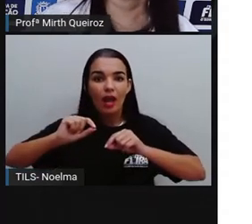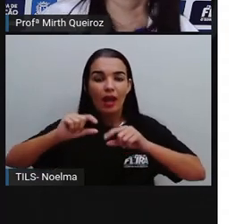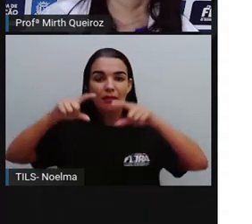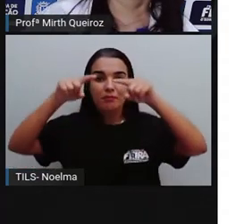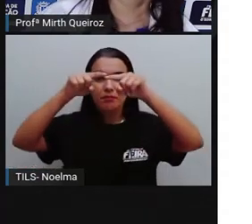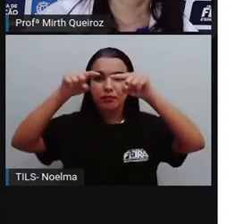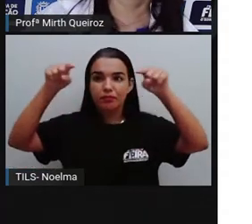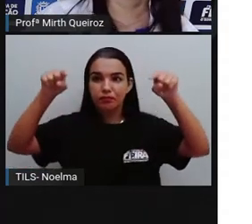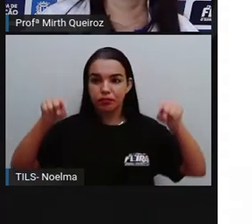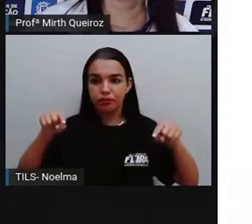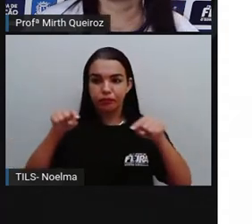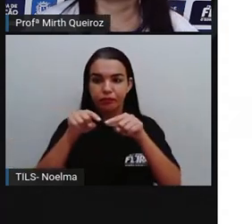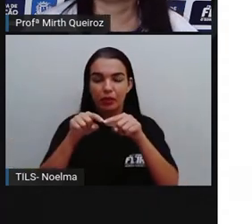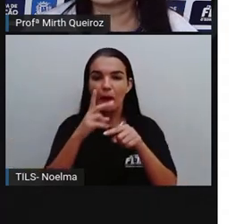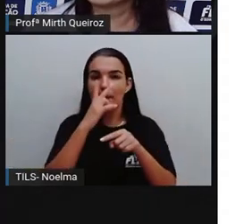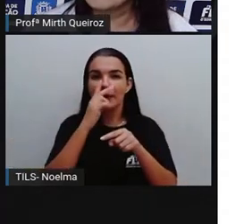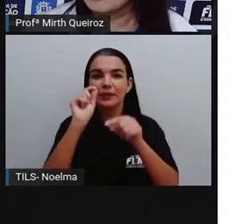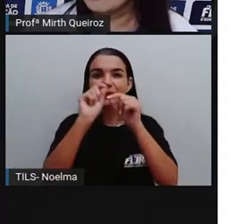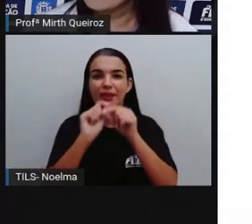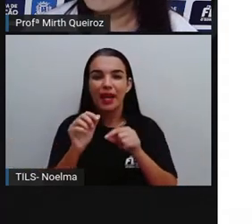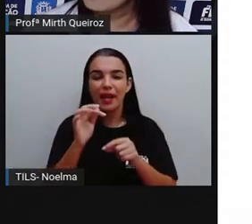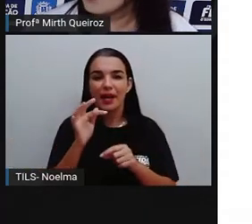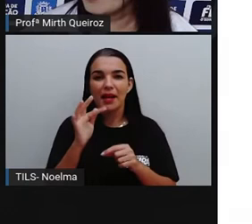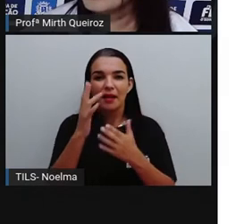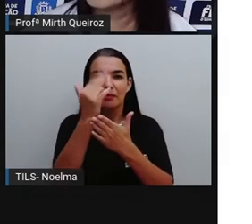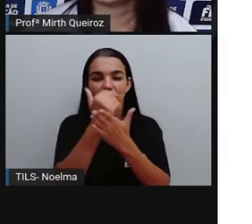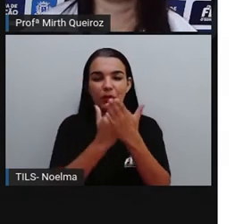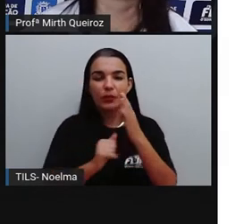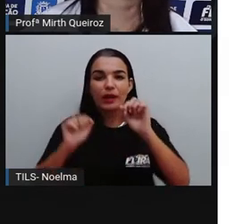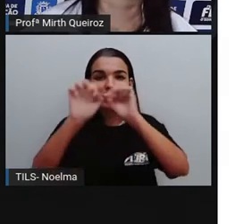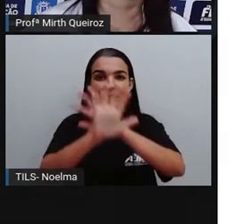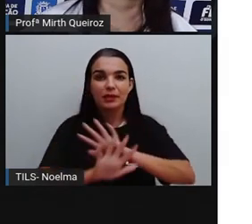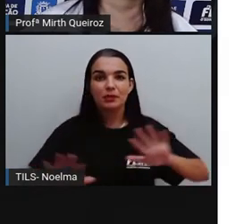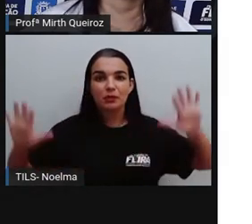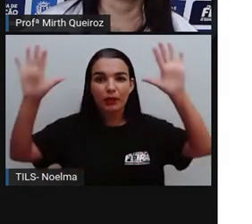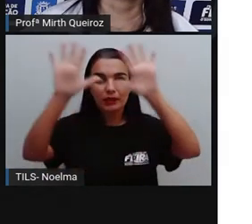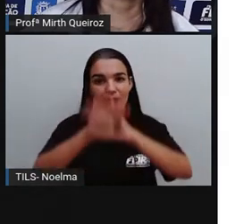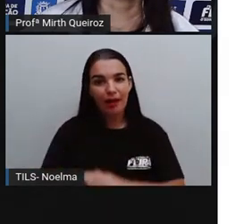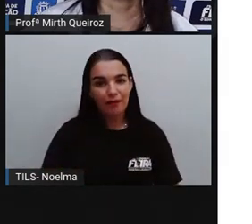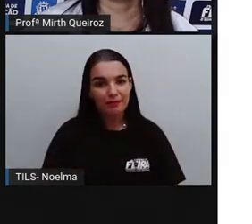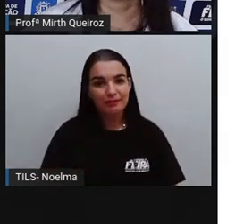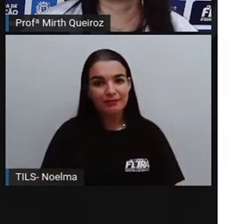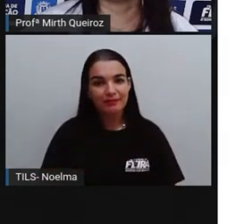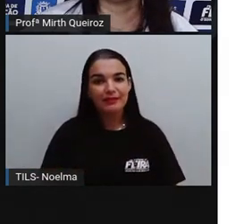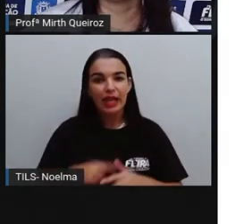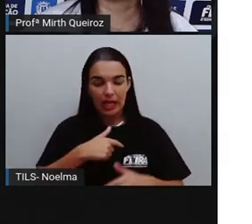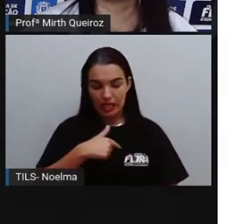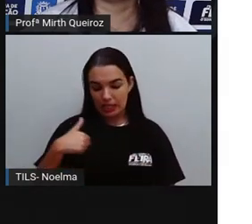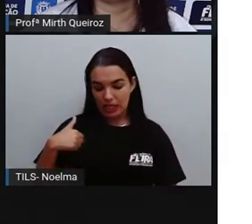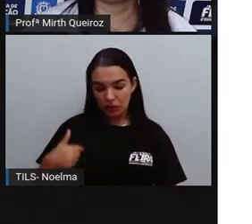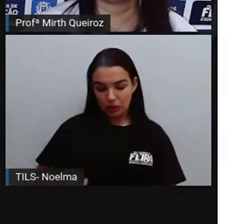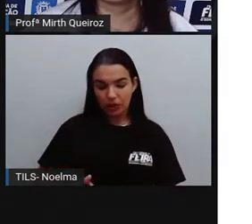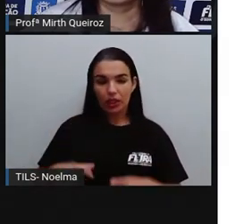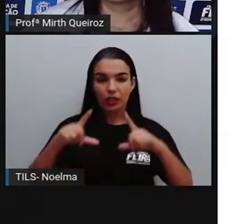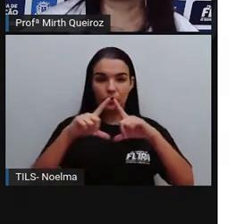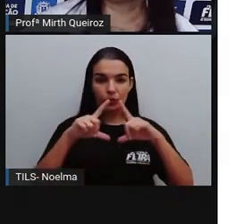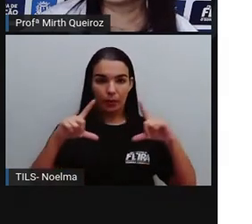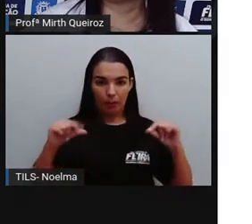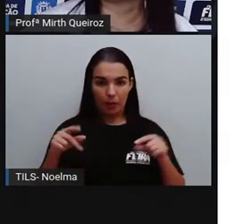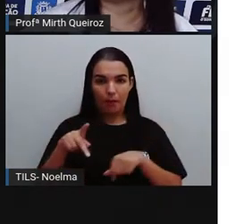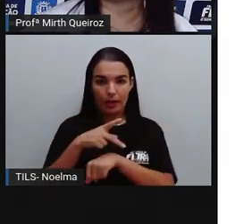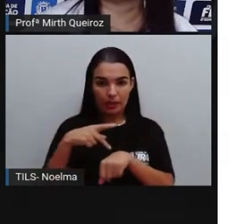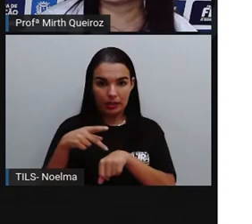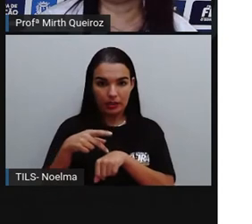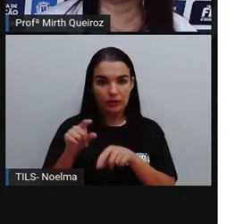É uma figura espacial, uma moeda. E na China e no Japão, as